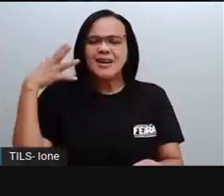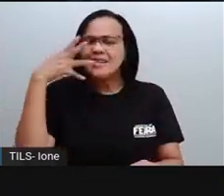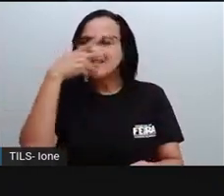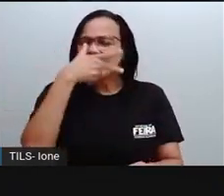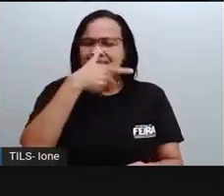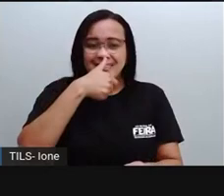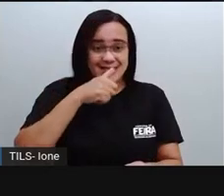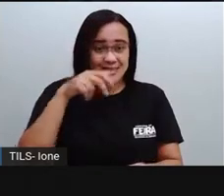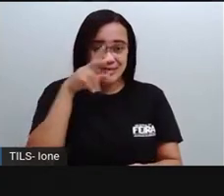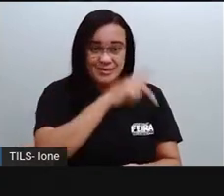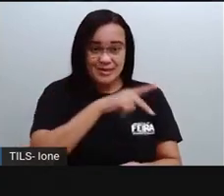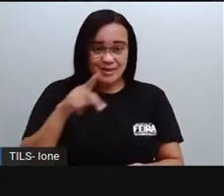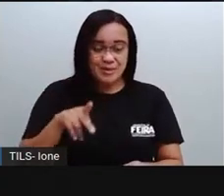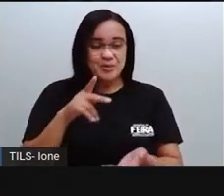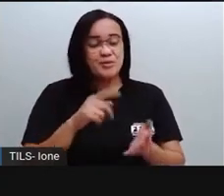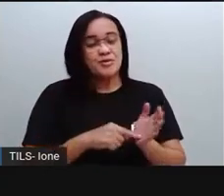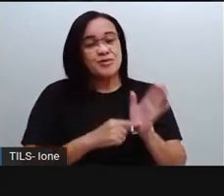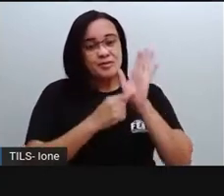A vai colocar aqui, ó.